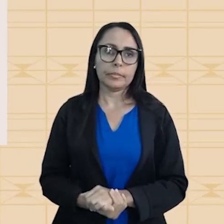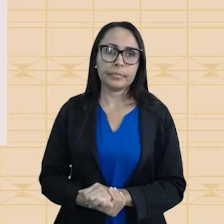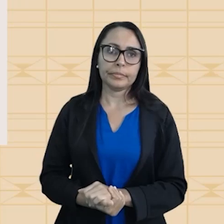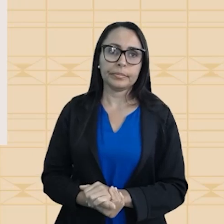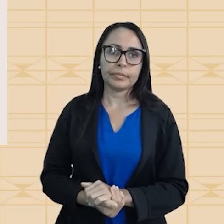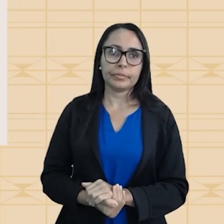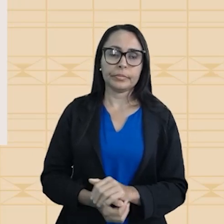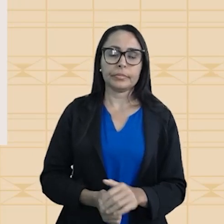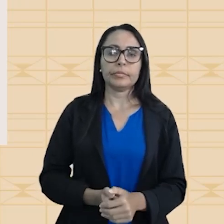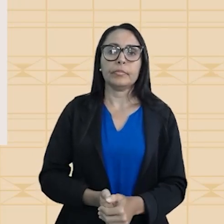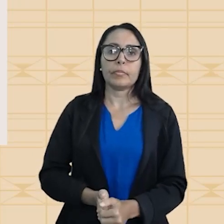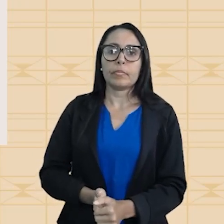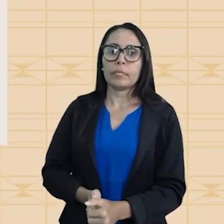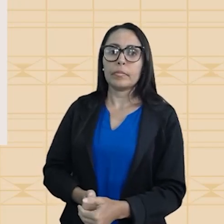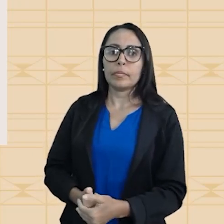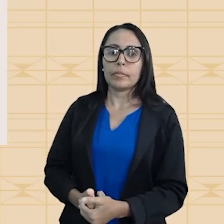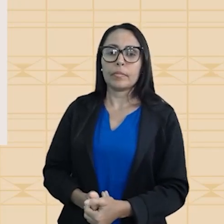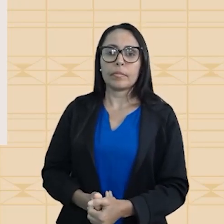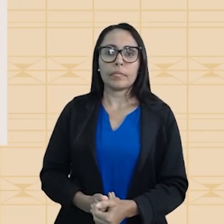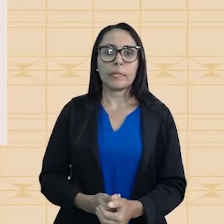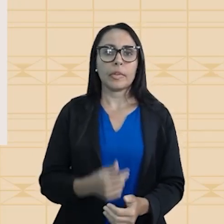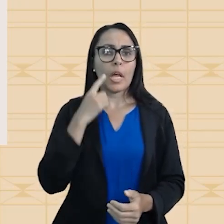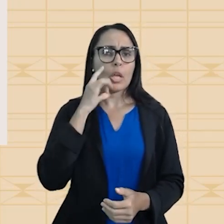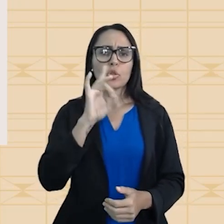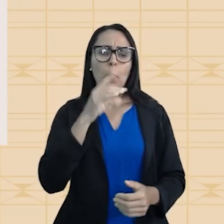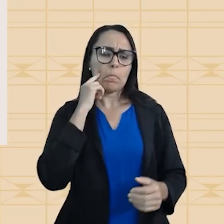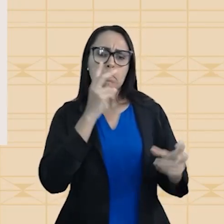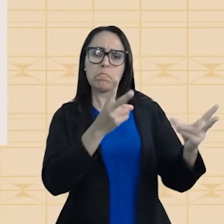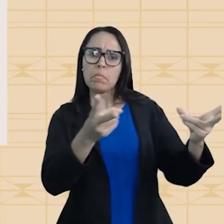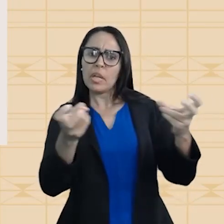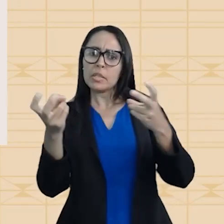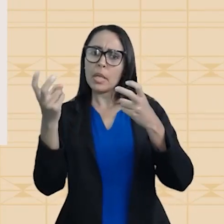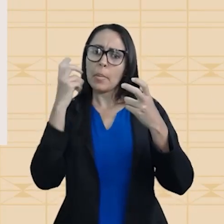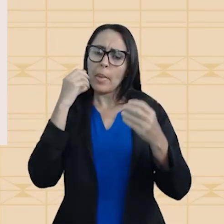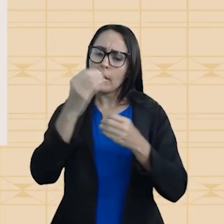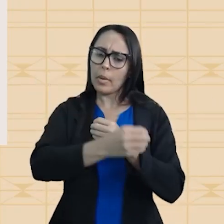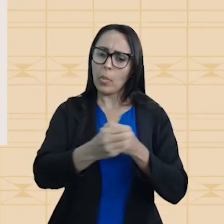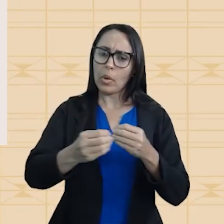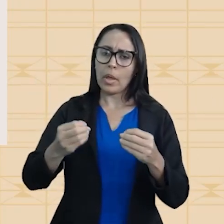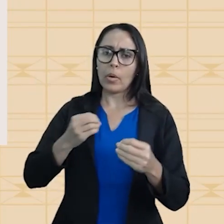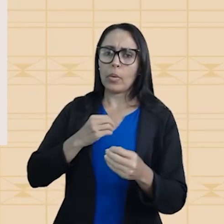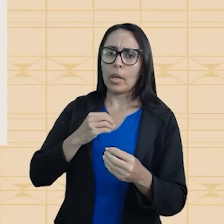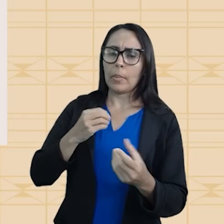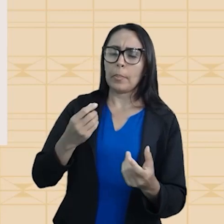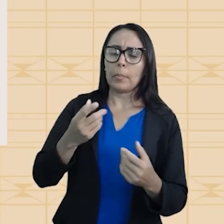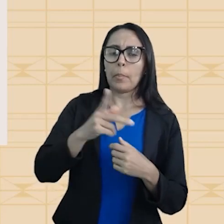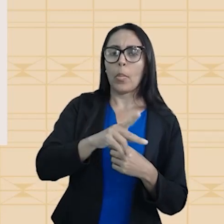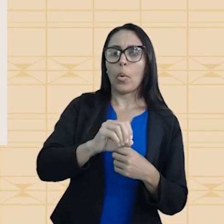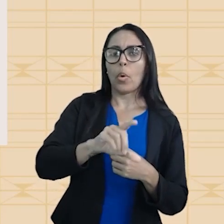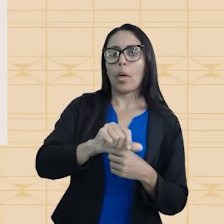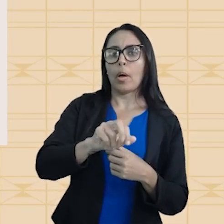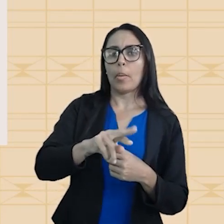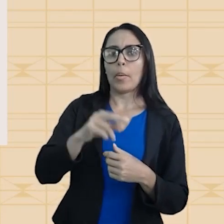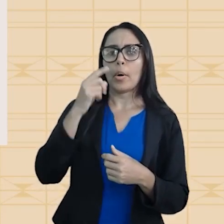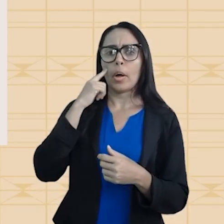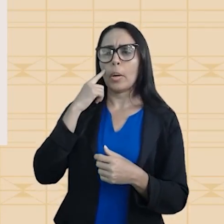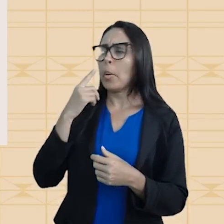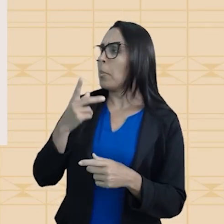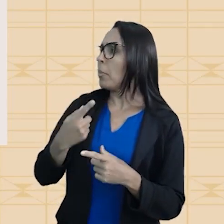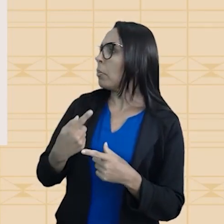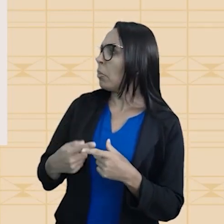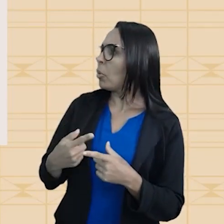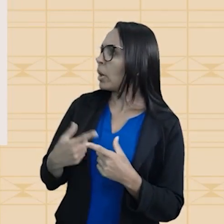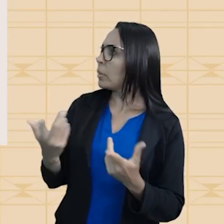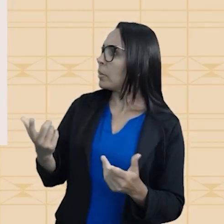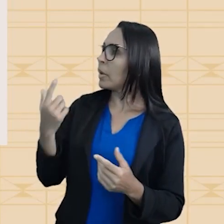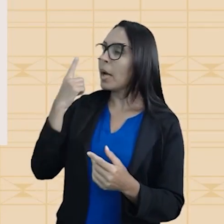polo, de polo. Meu amigo, é só identificar se a molécula é polar. Por quê, professor? Pega o bisudo, Coutinho.